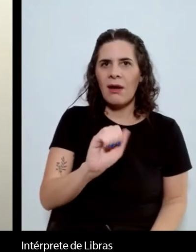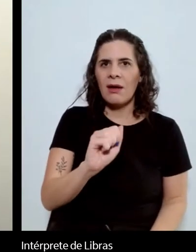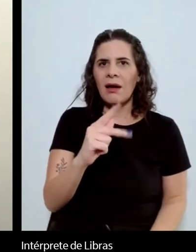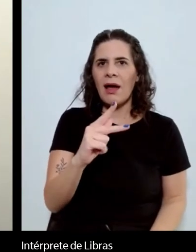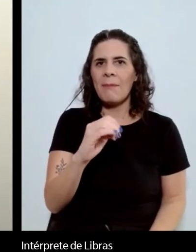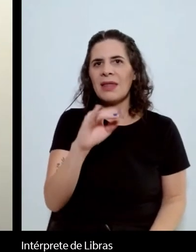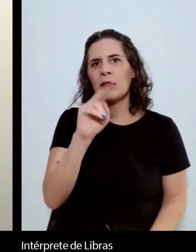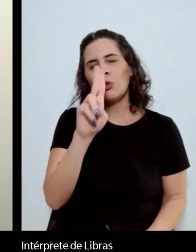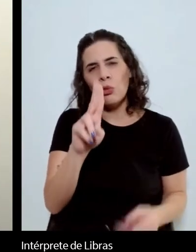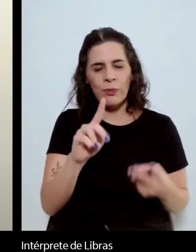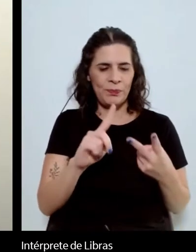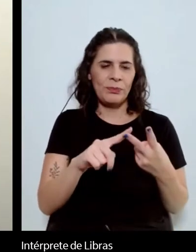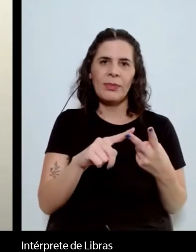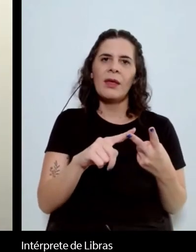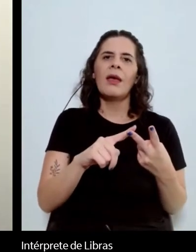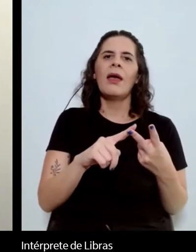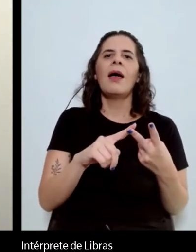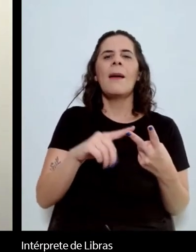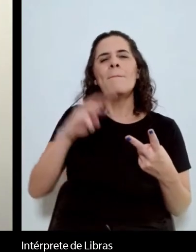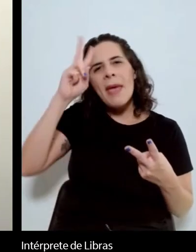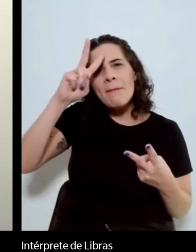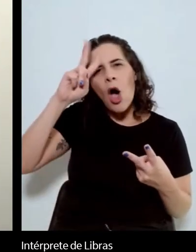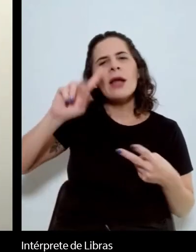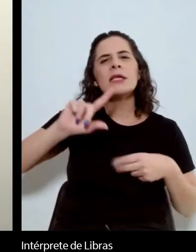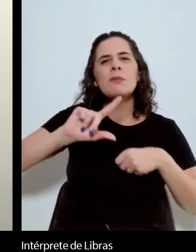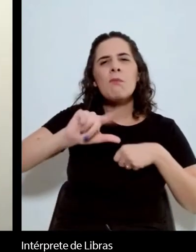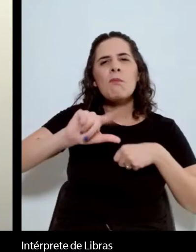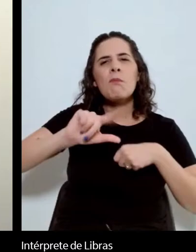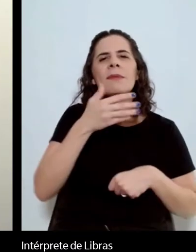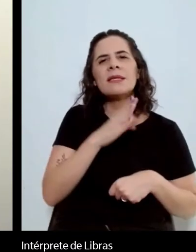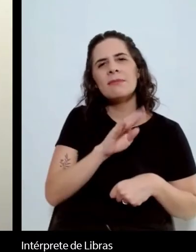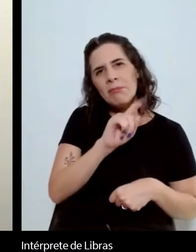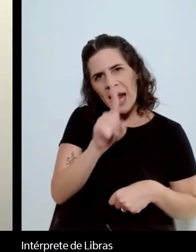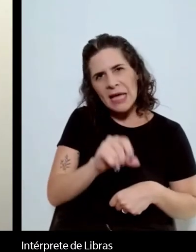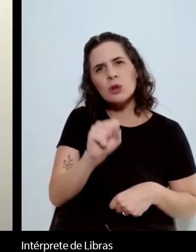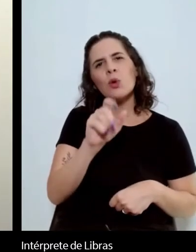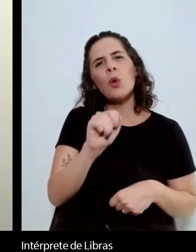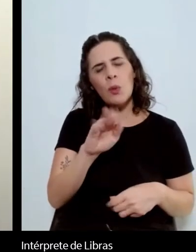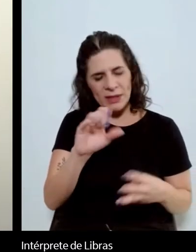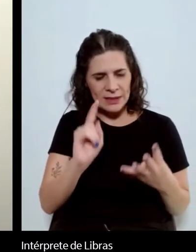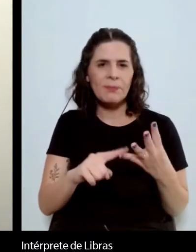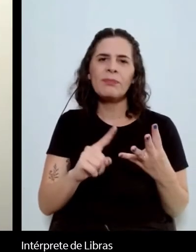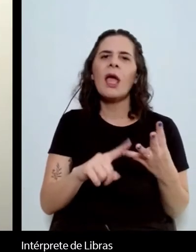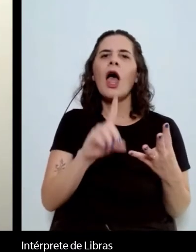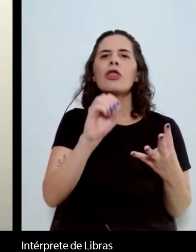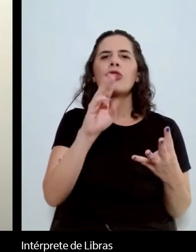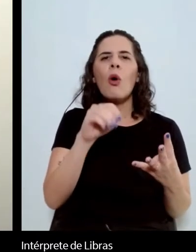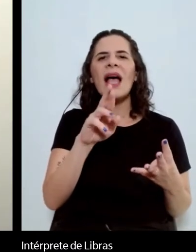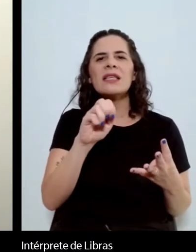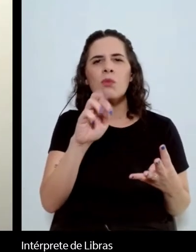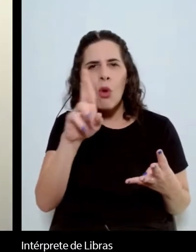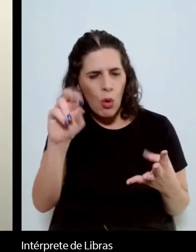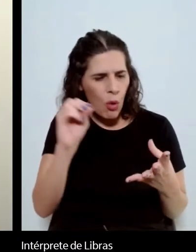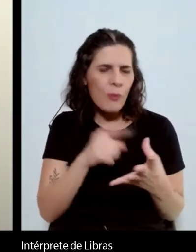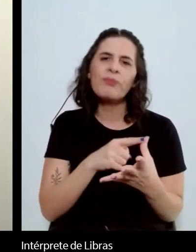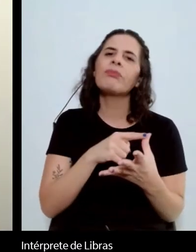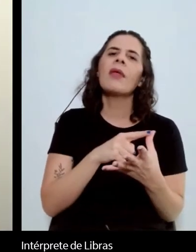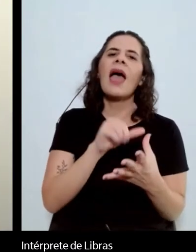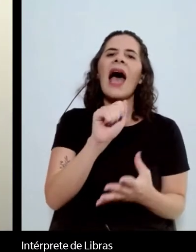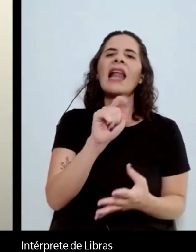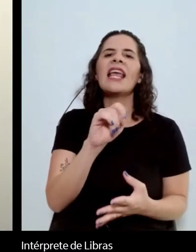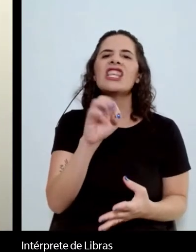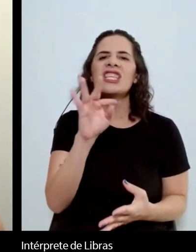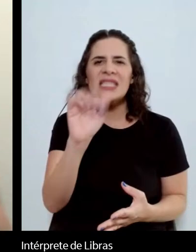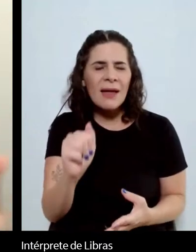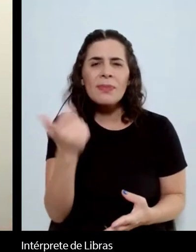Brascubas, Dom e mesmo o Alienista que tem adaptações não receberam grandes